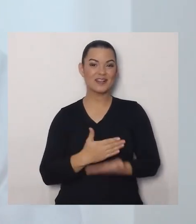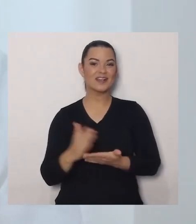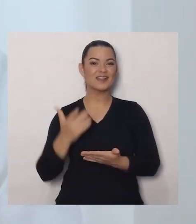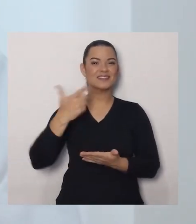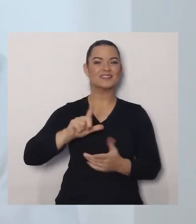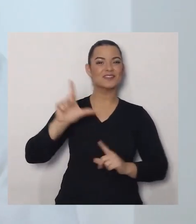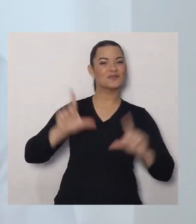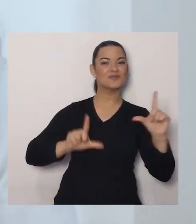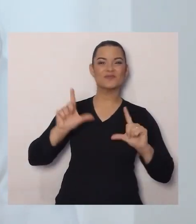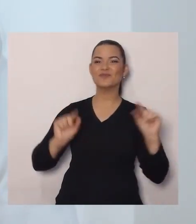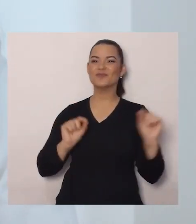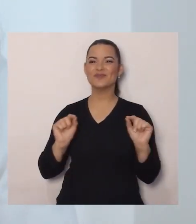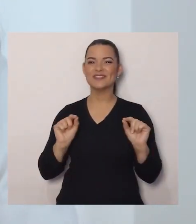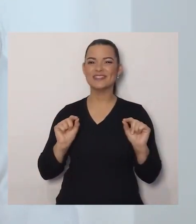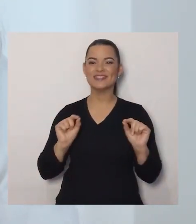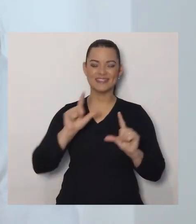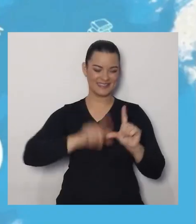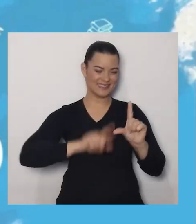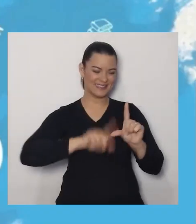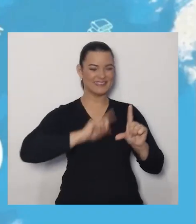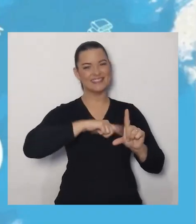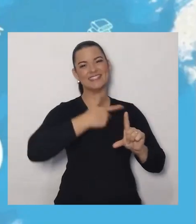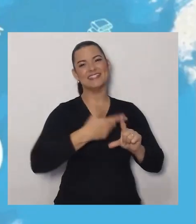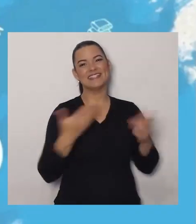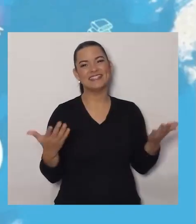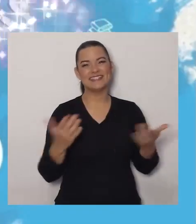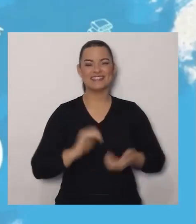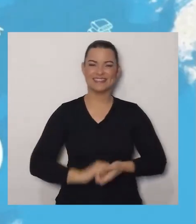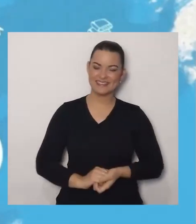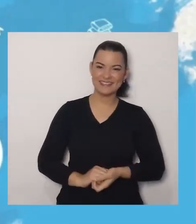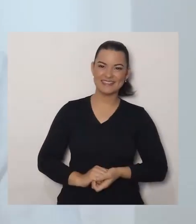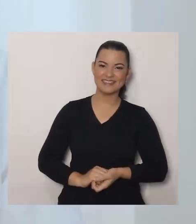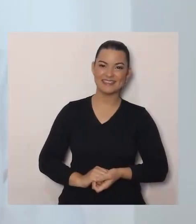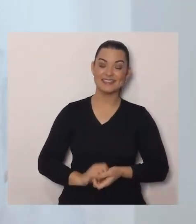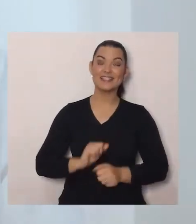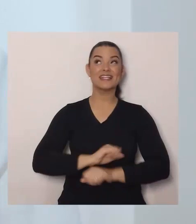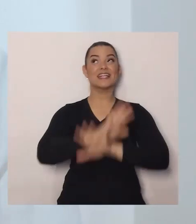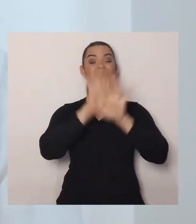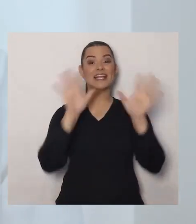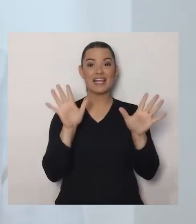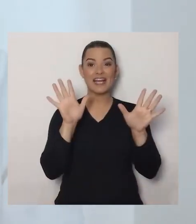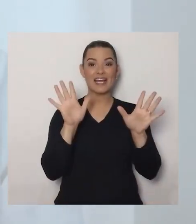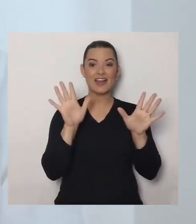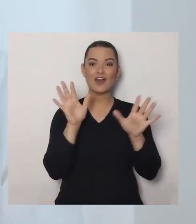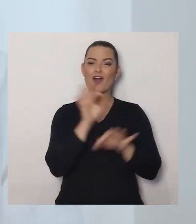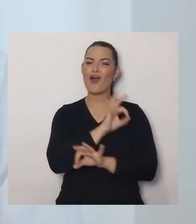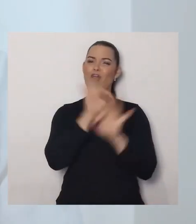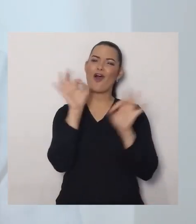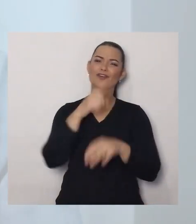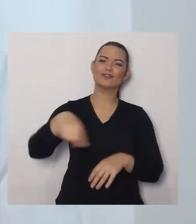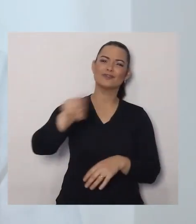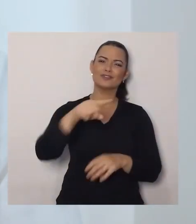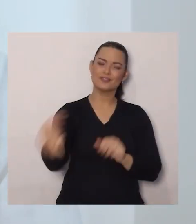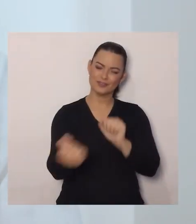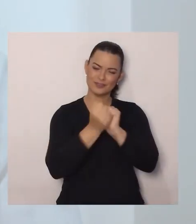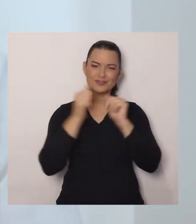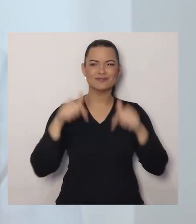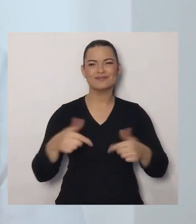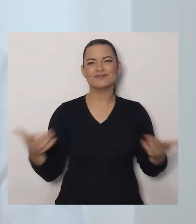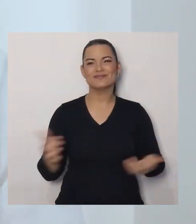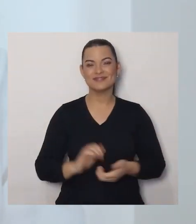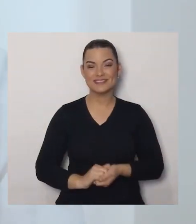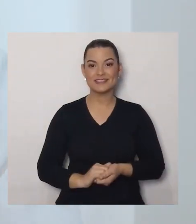está começando mais um programa... Além das Letras. E é claro que é sempre muito bom ter você por aqui.